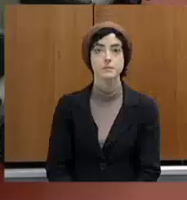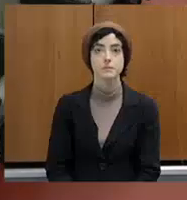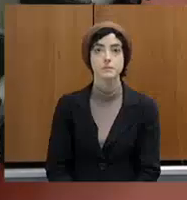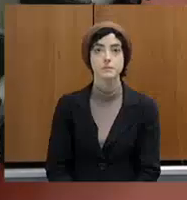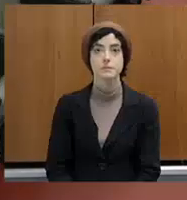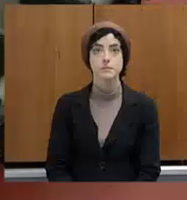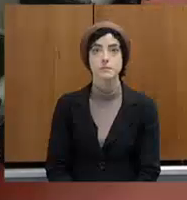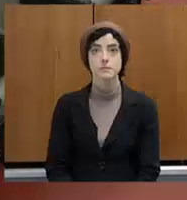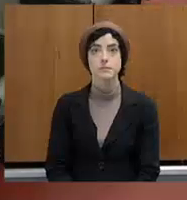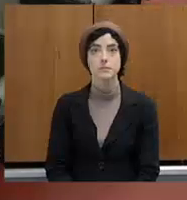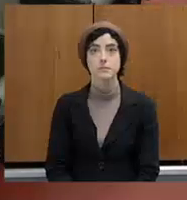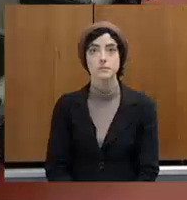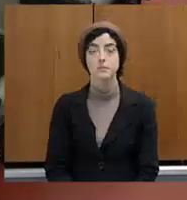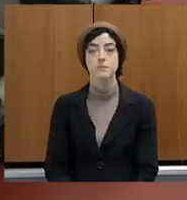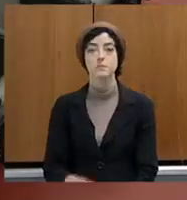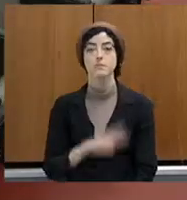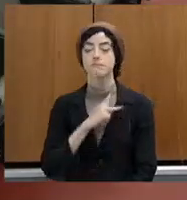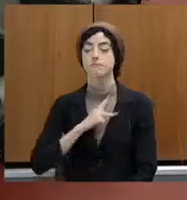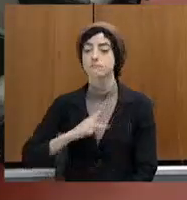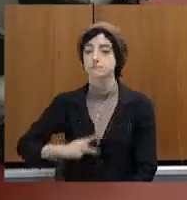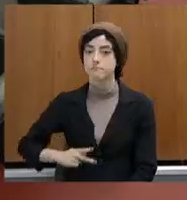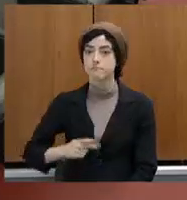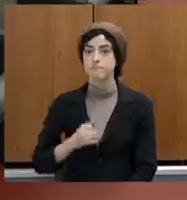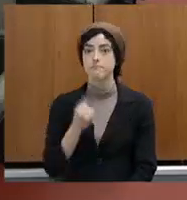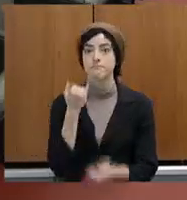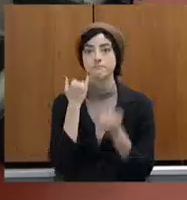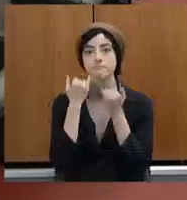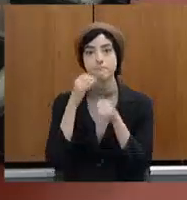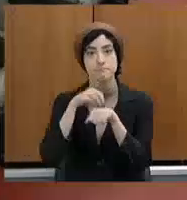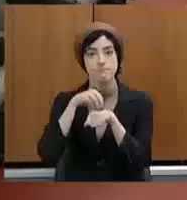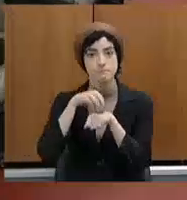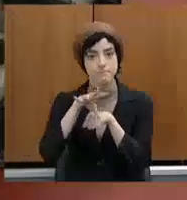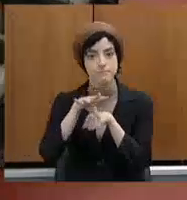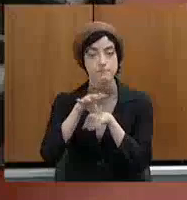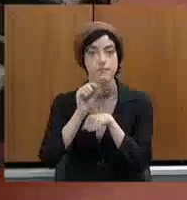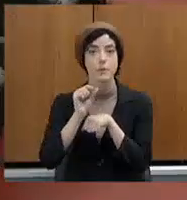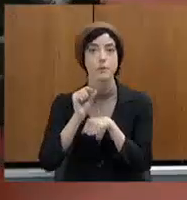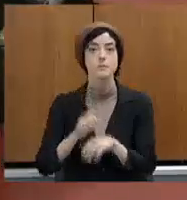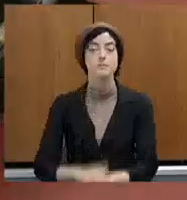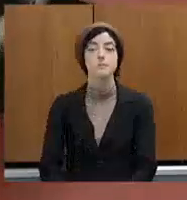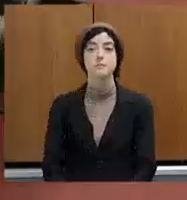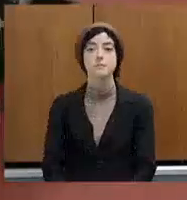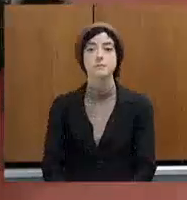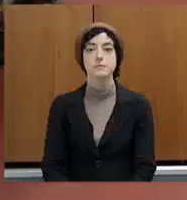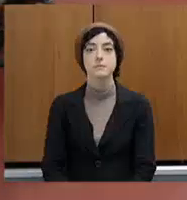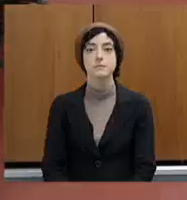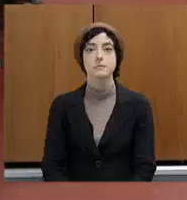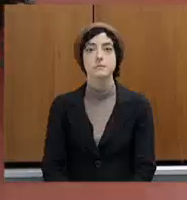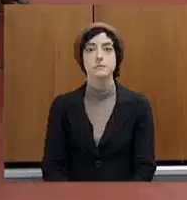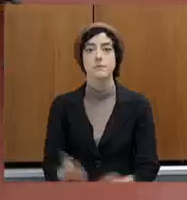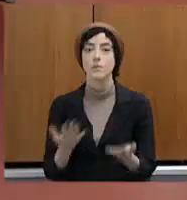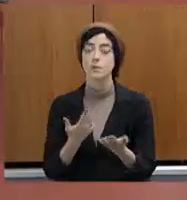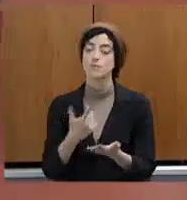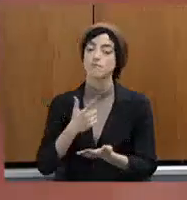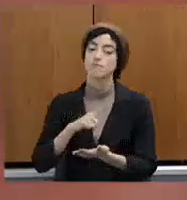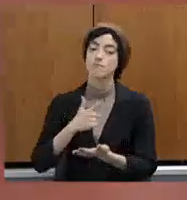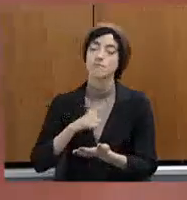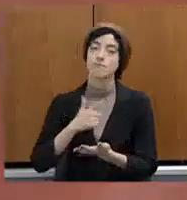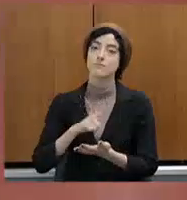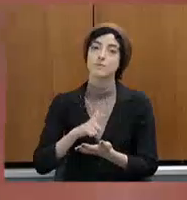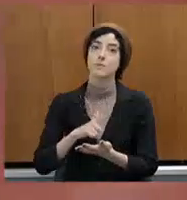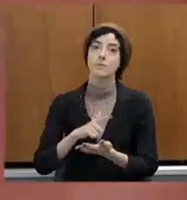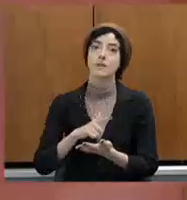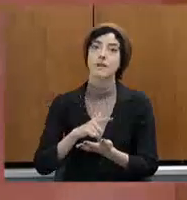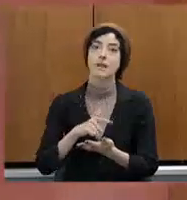A presidência informa aos senhores e senhoras que hoje nós não temos um formato de audiência pública,